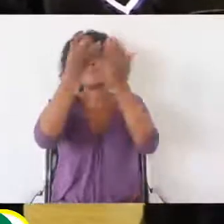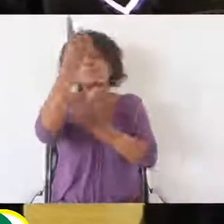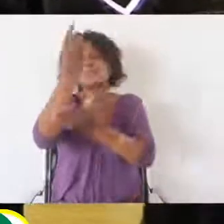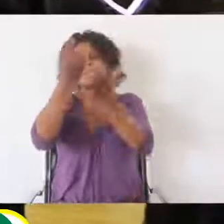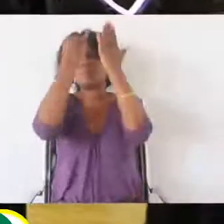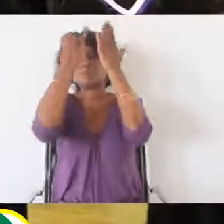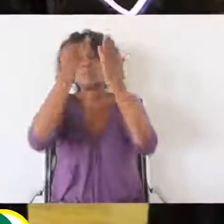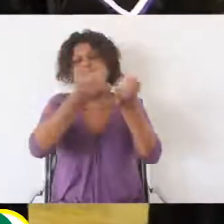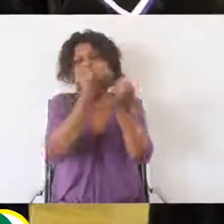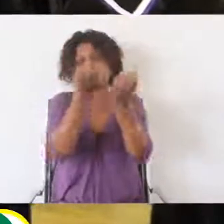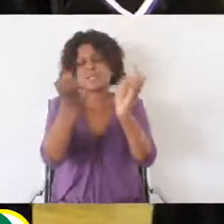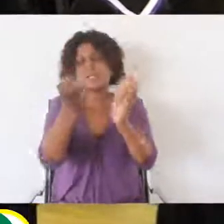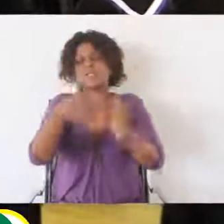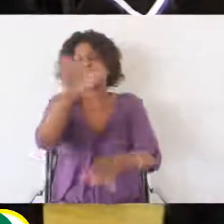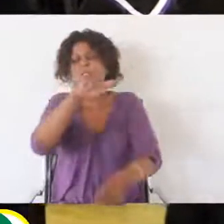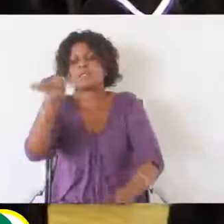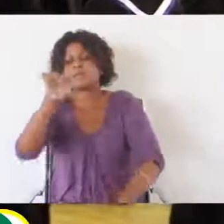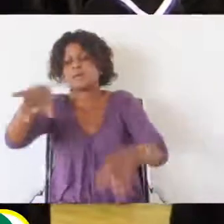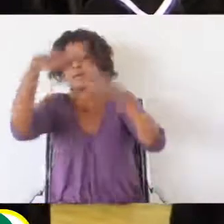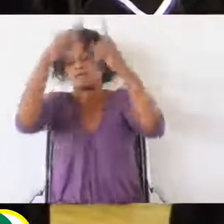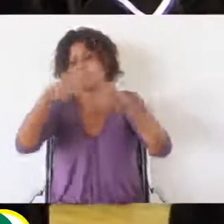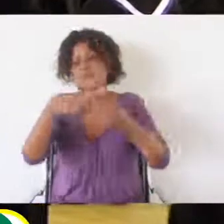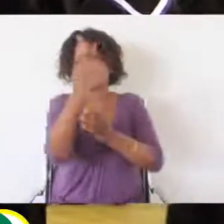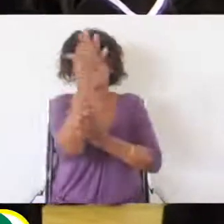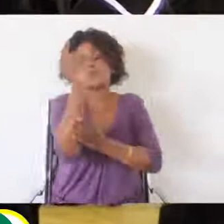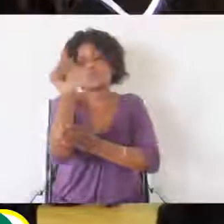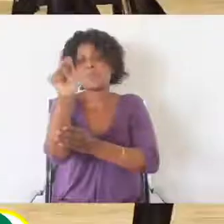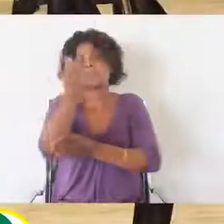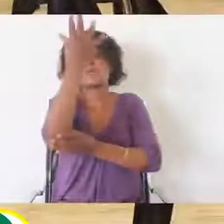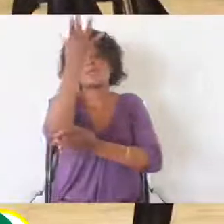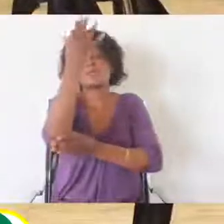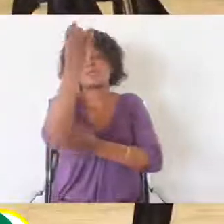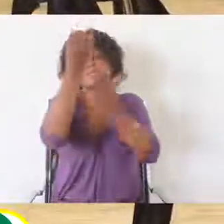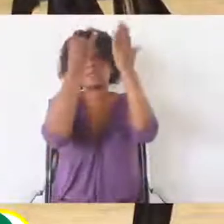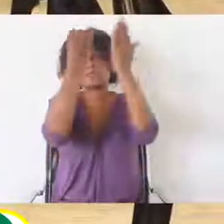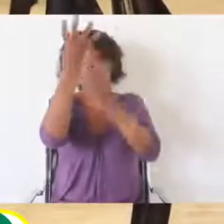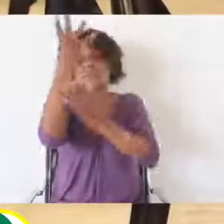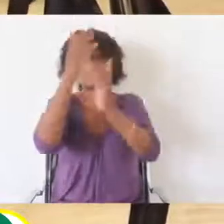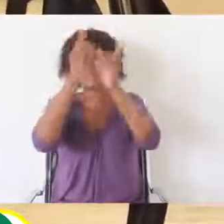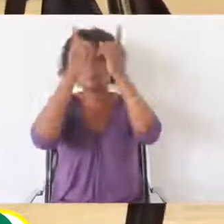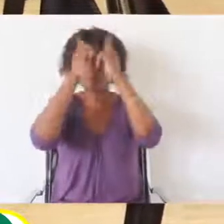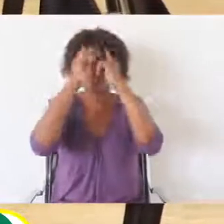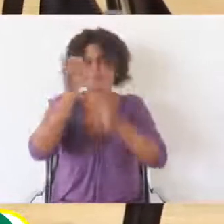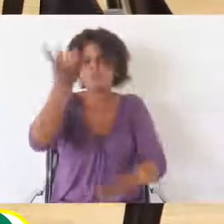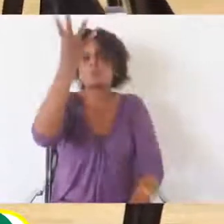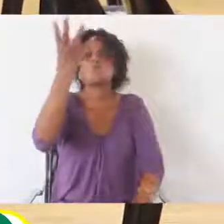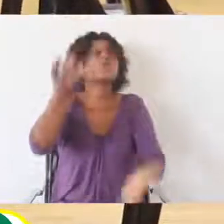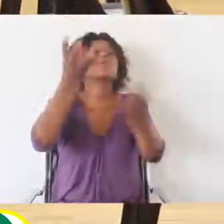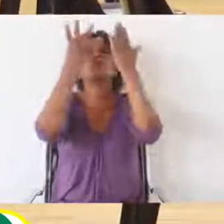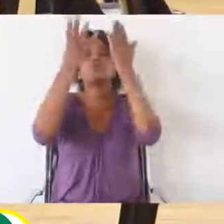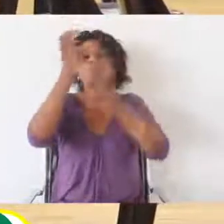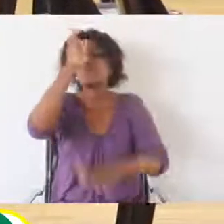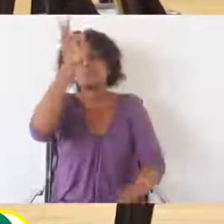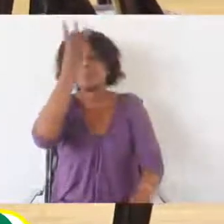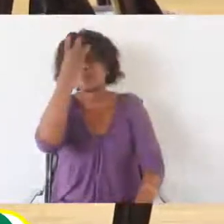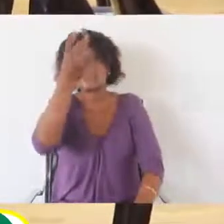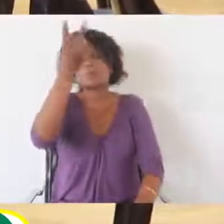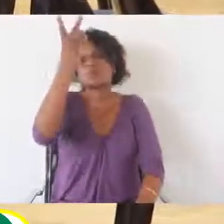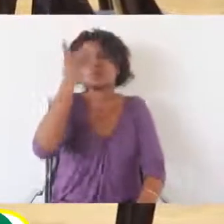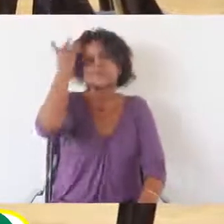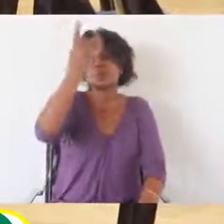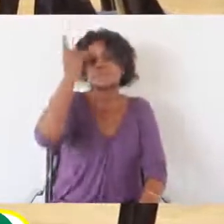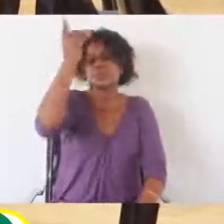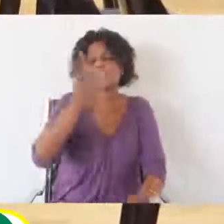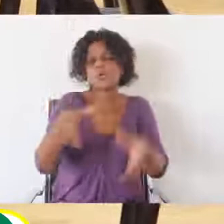saber. Deste número, 565 são os licenciados 49 mestres e 2 com o grau de doutor. Entre os graduados